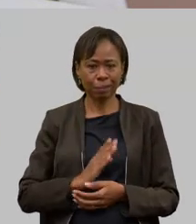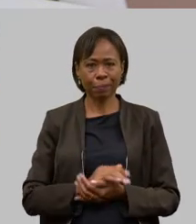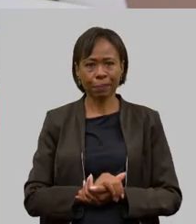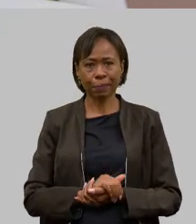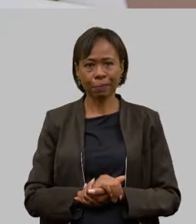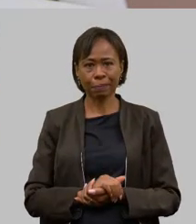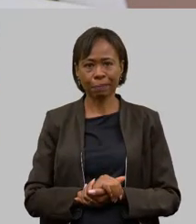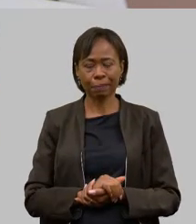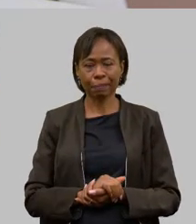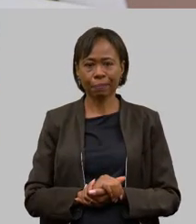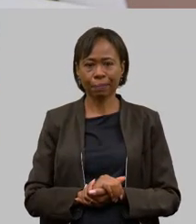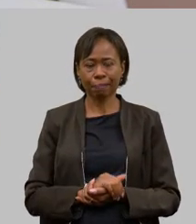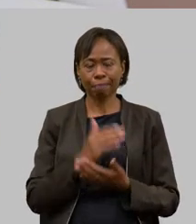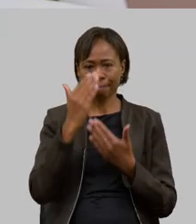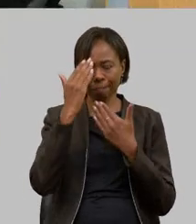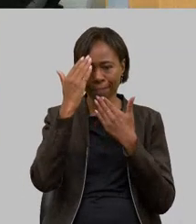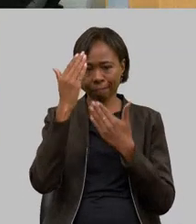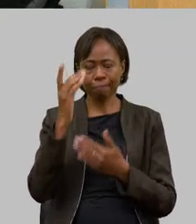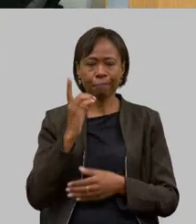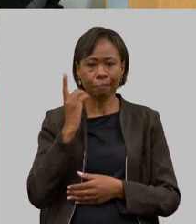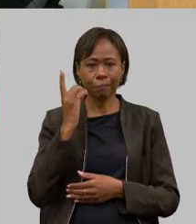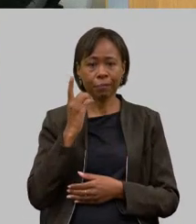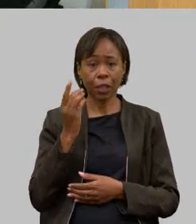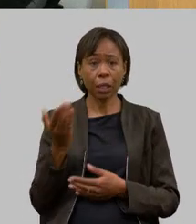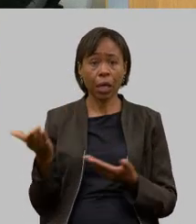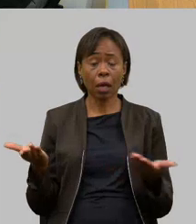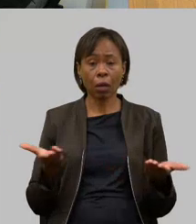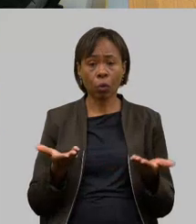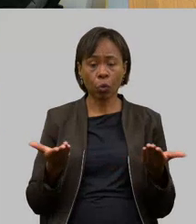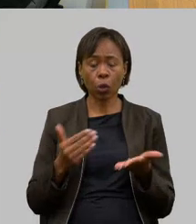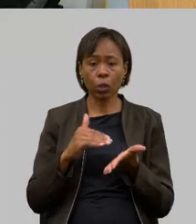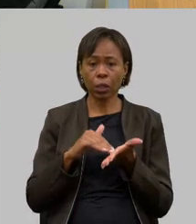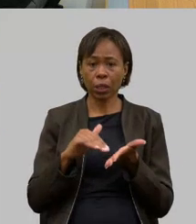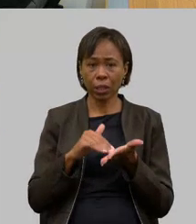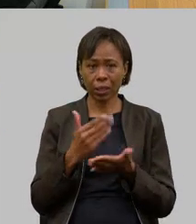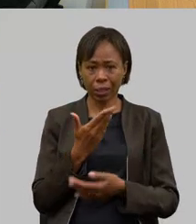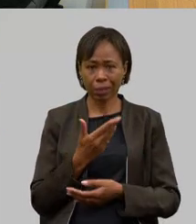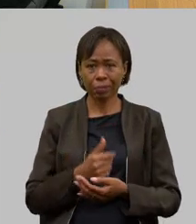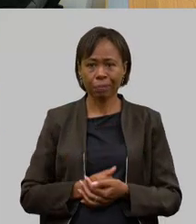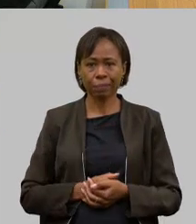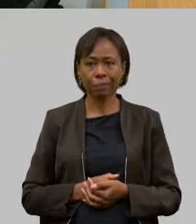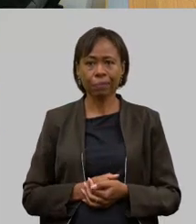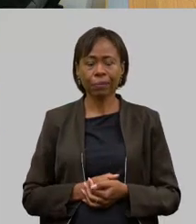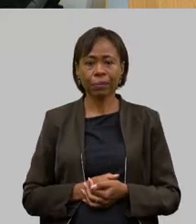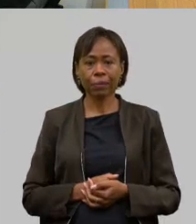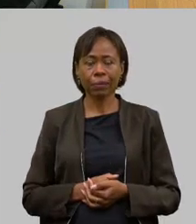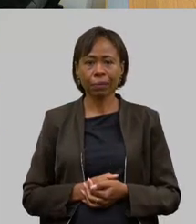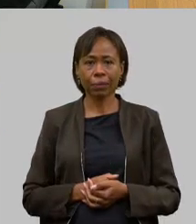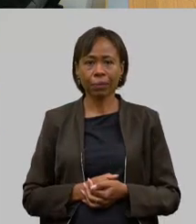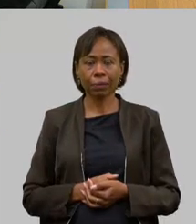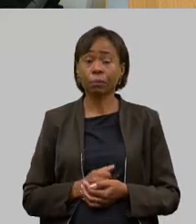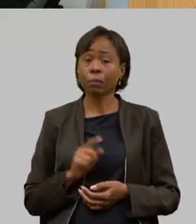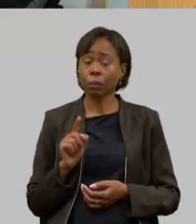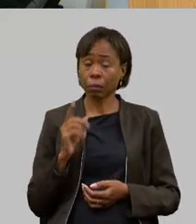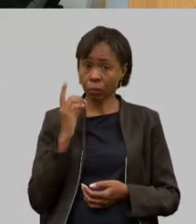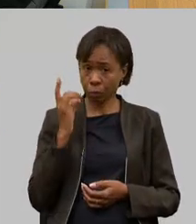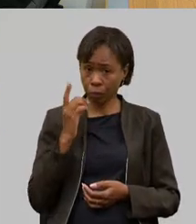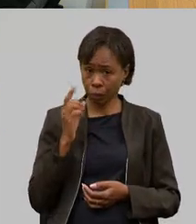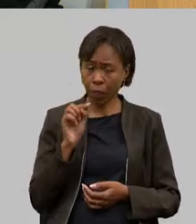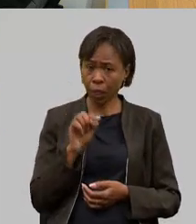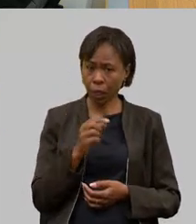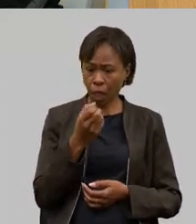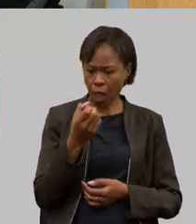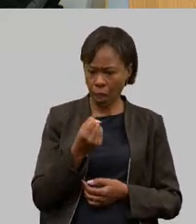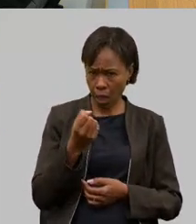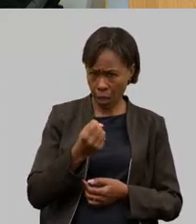Obrigado deputada Amanda passo a palavra ao secretário talis deputada esse leite da primeira infância